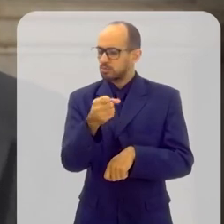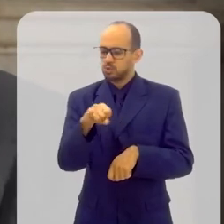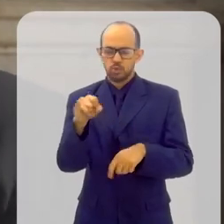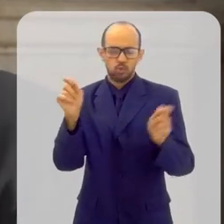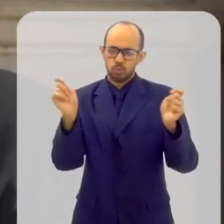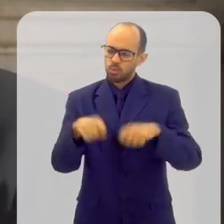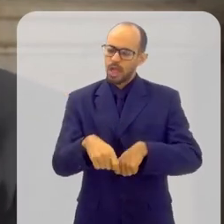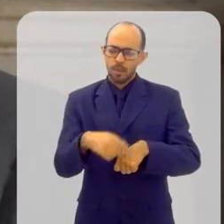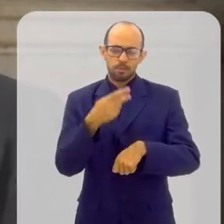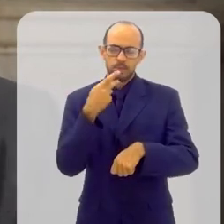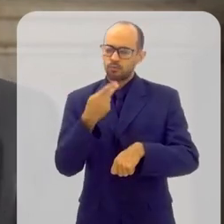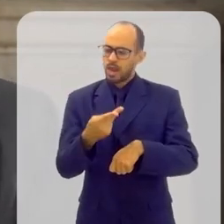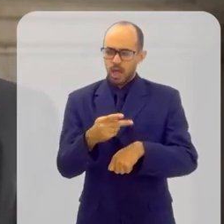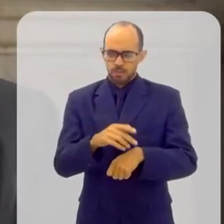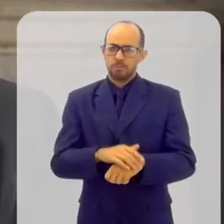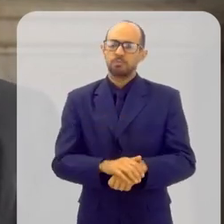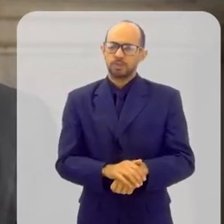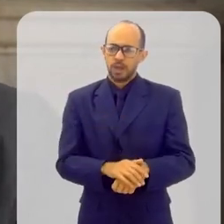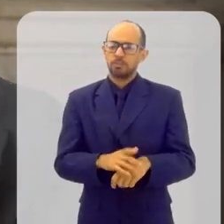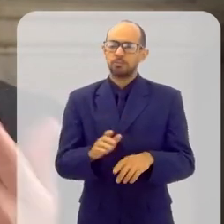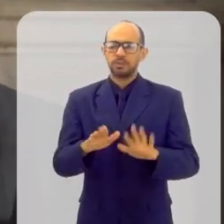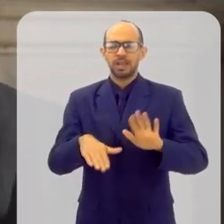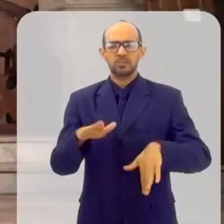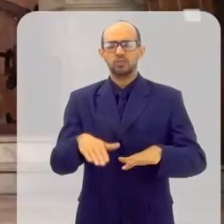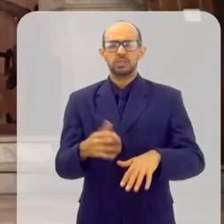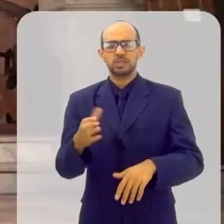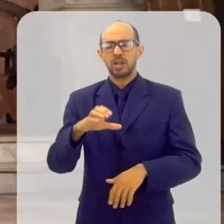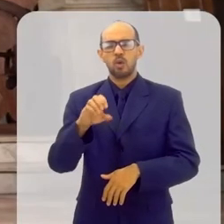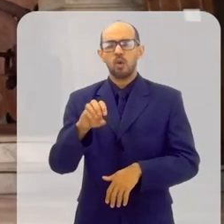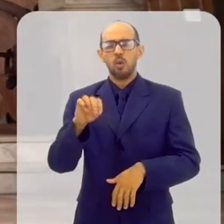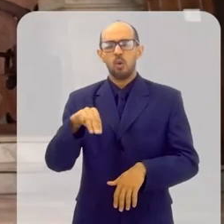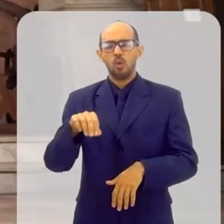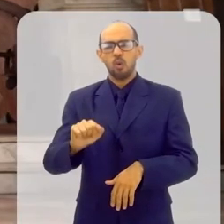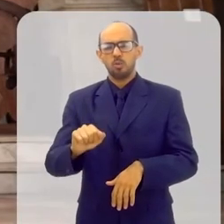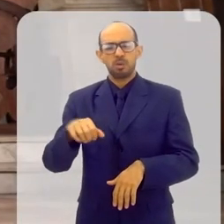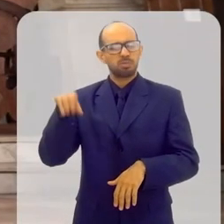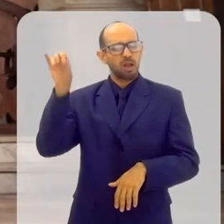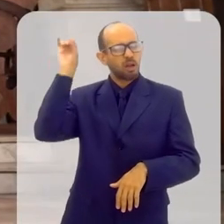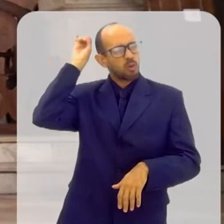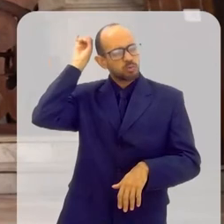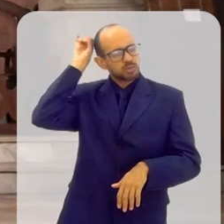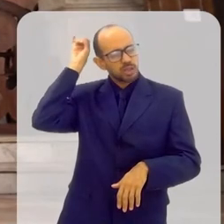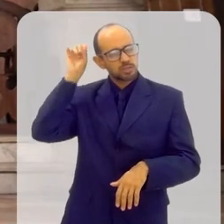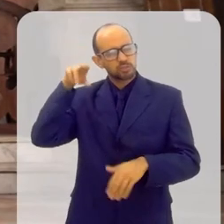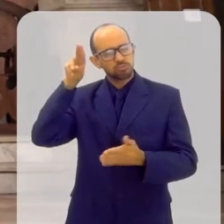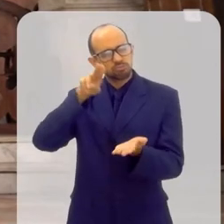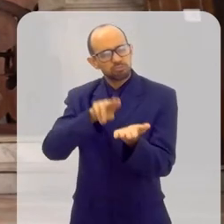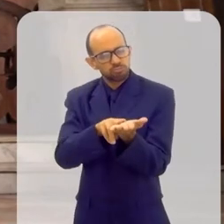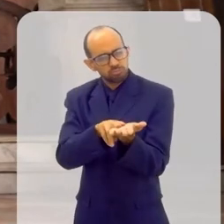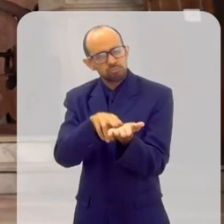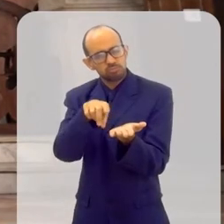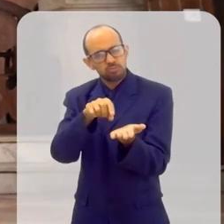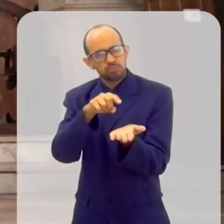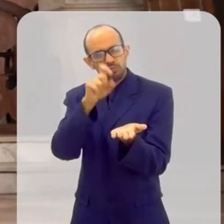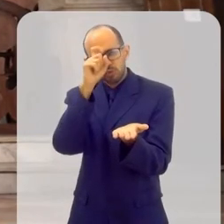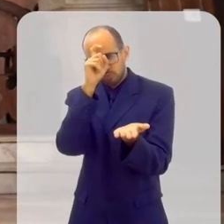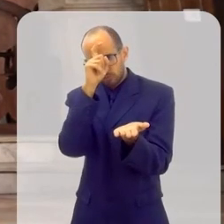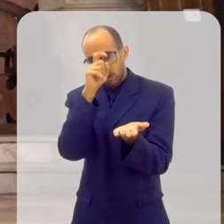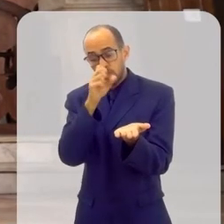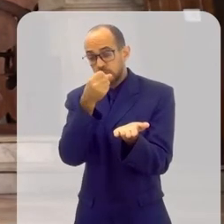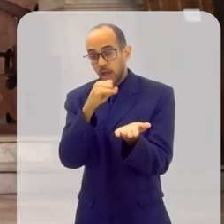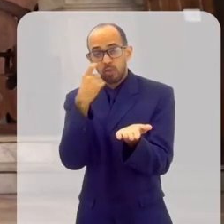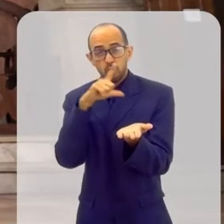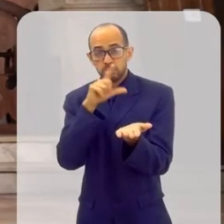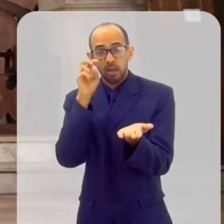geral, mesmo quando a pessoa não tem mais condições, porque está em coma, não consegue mais falar. Então, a unção dos enfermos traz consigo. Quando a